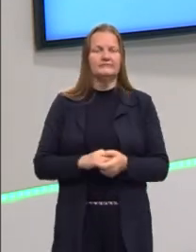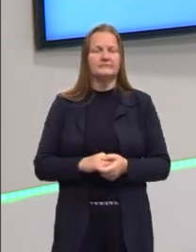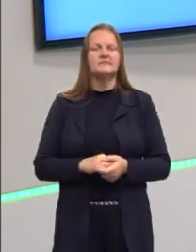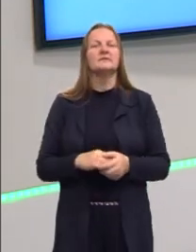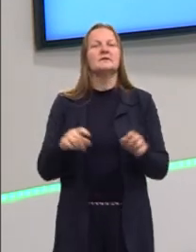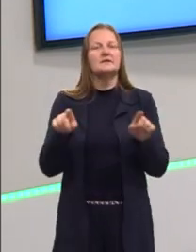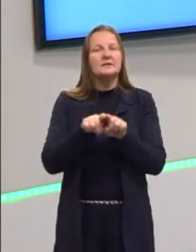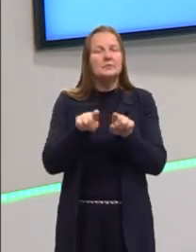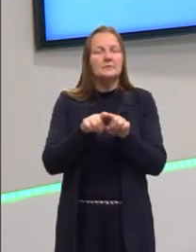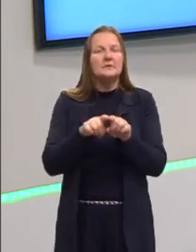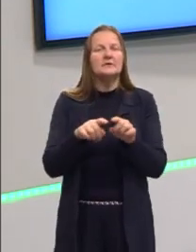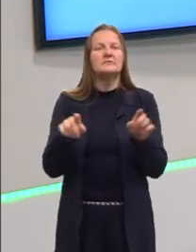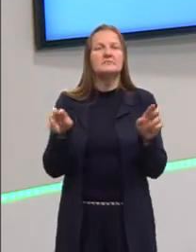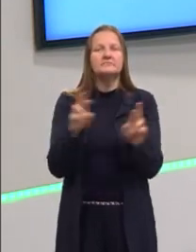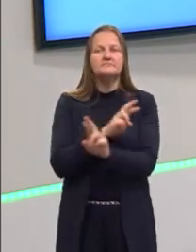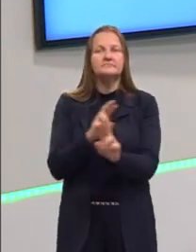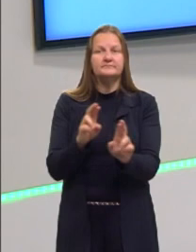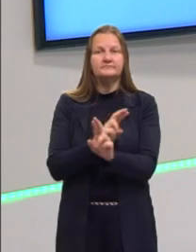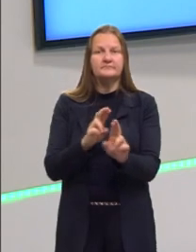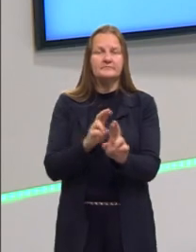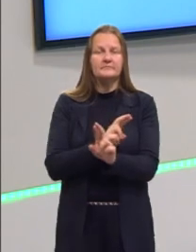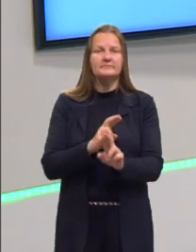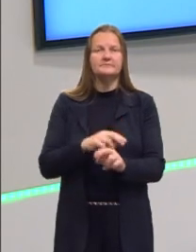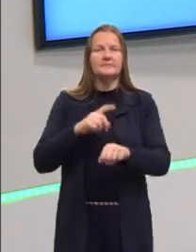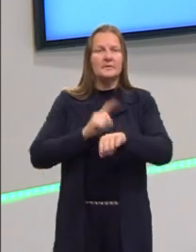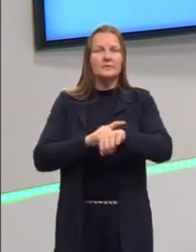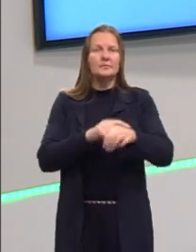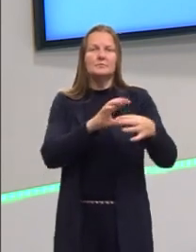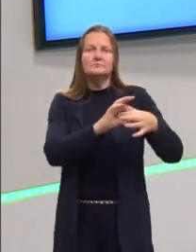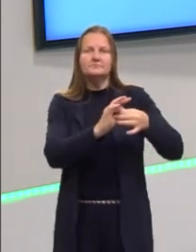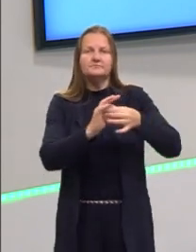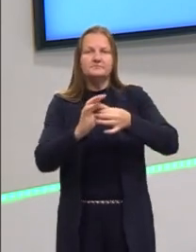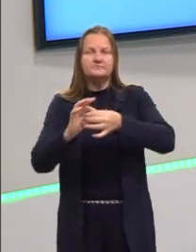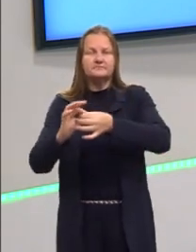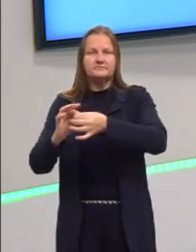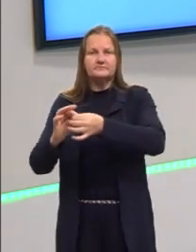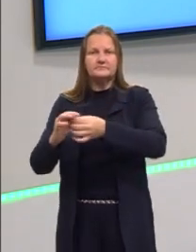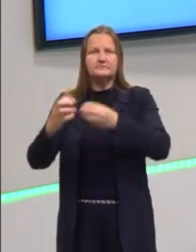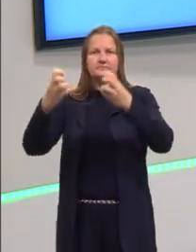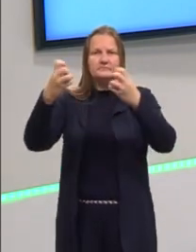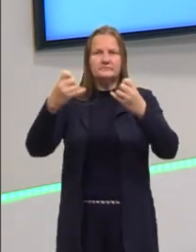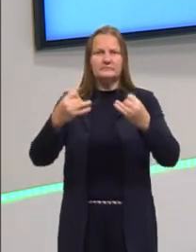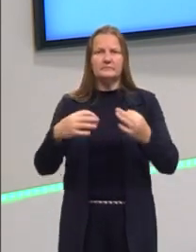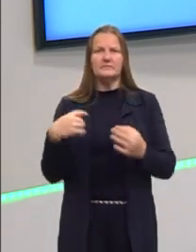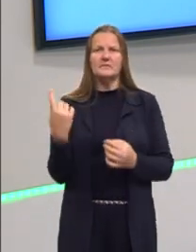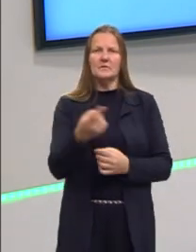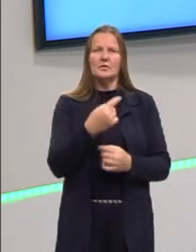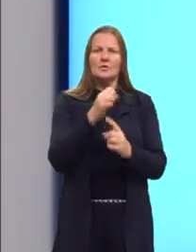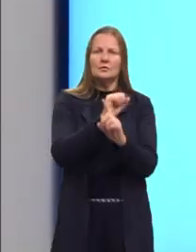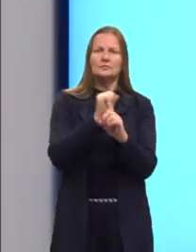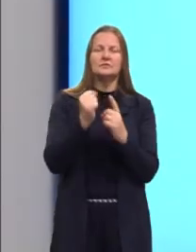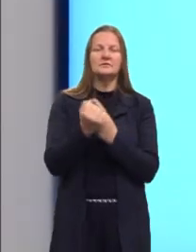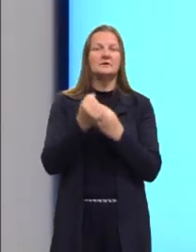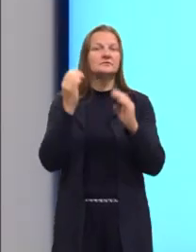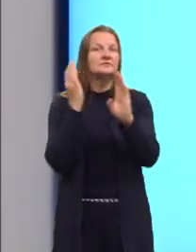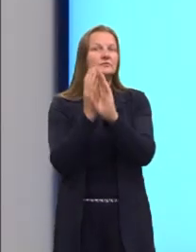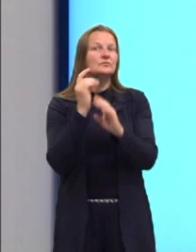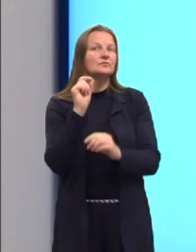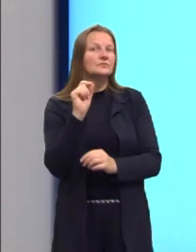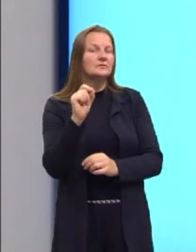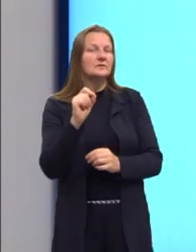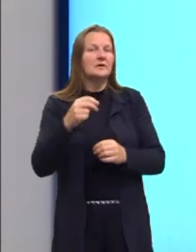a isso, está agorizado, é que, nesse momento, a gente descobre, a gente que eu digo à sociedade, que o